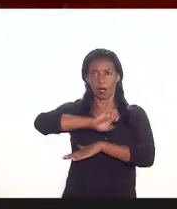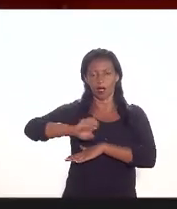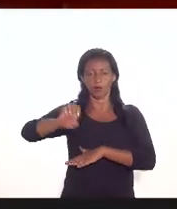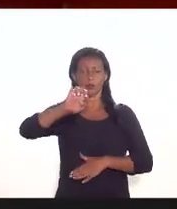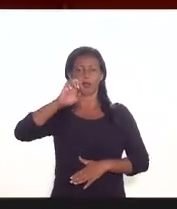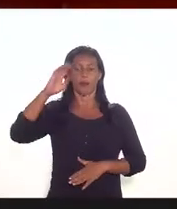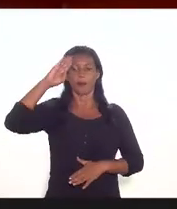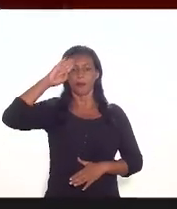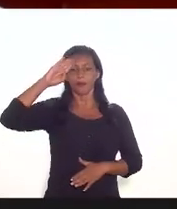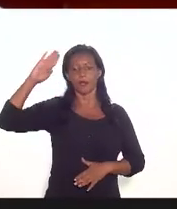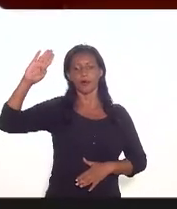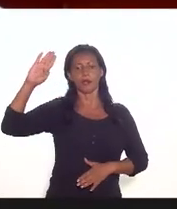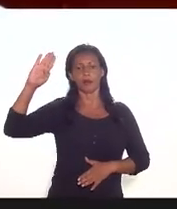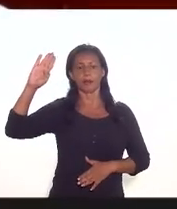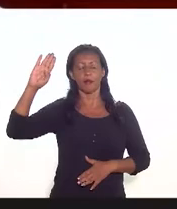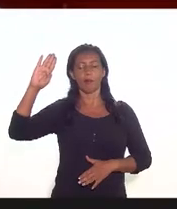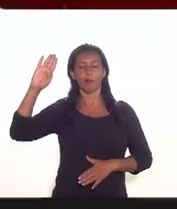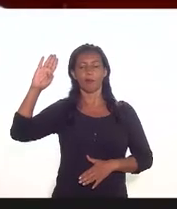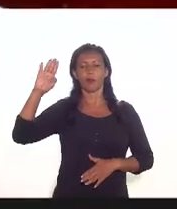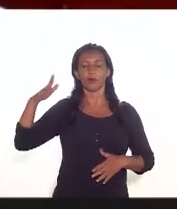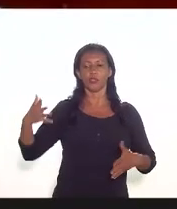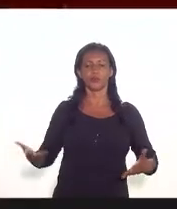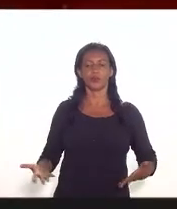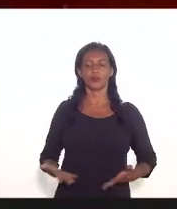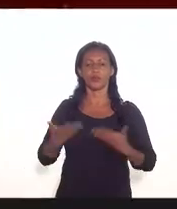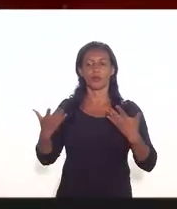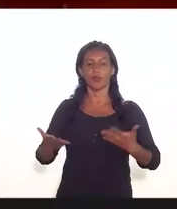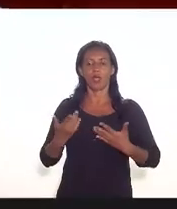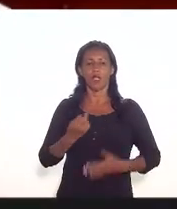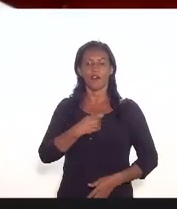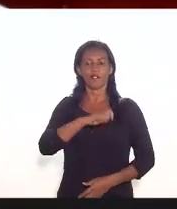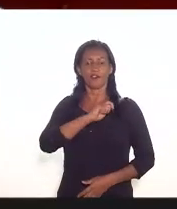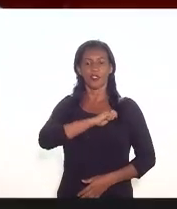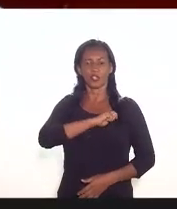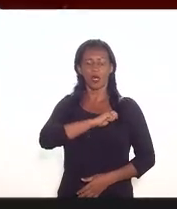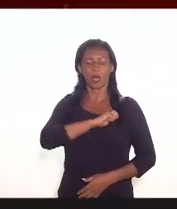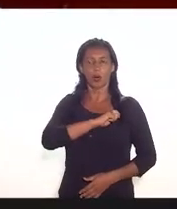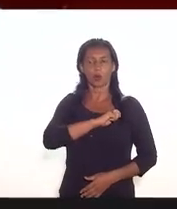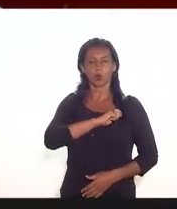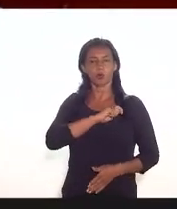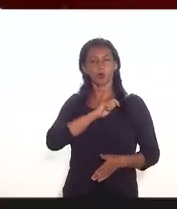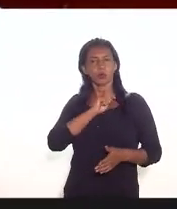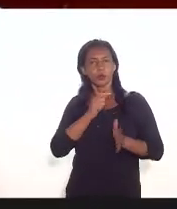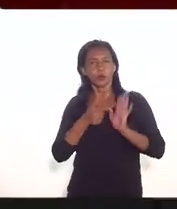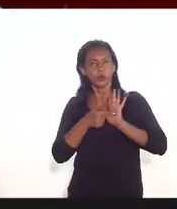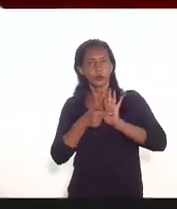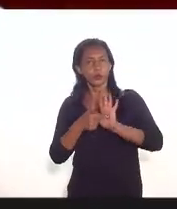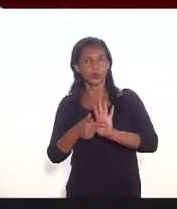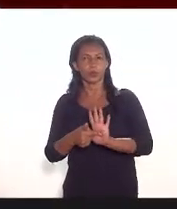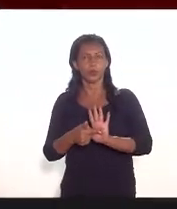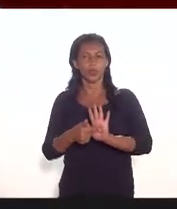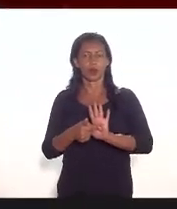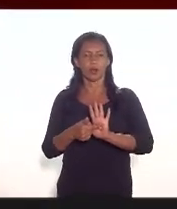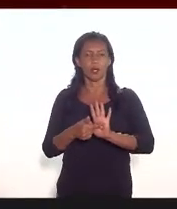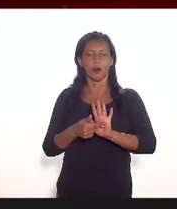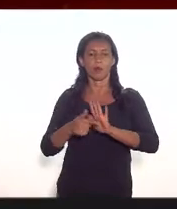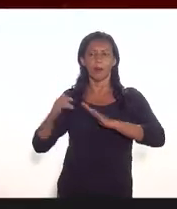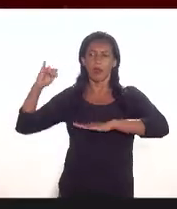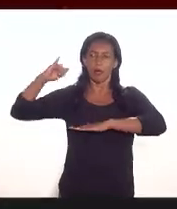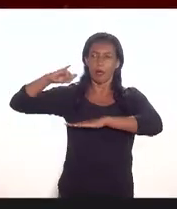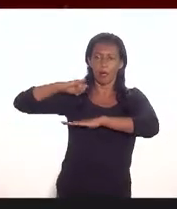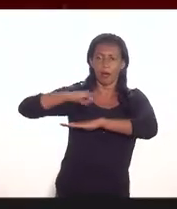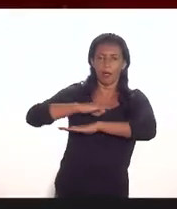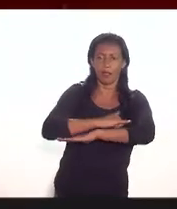principalmente o estímulo fiscal no que a ver para a interiorização da aviação